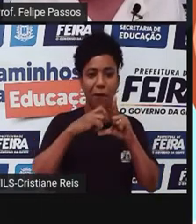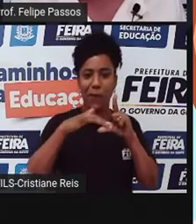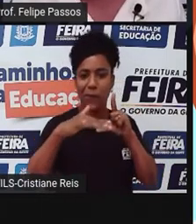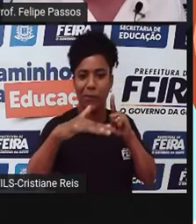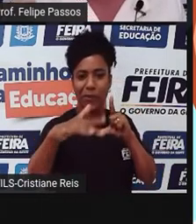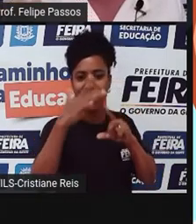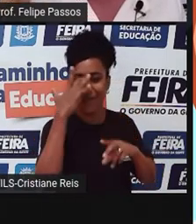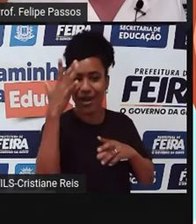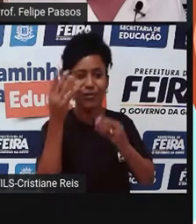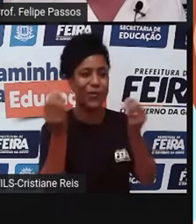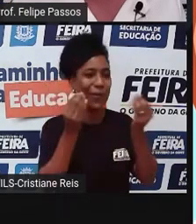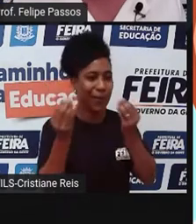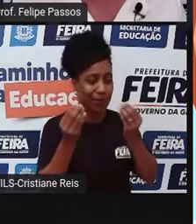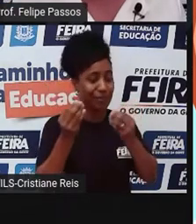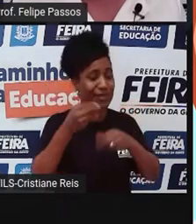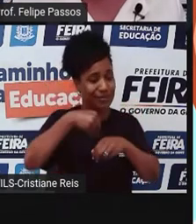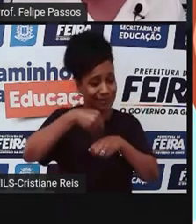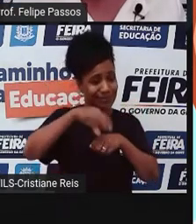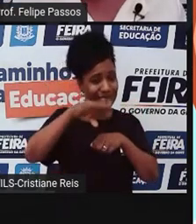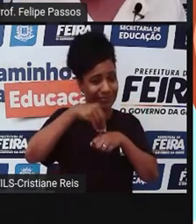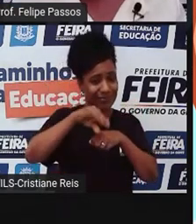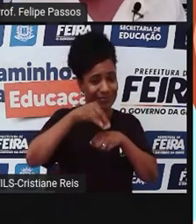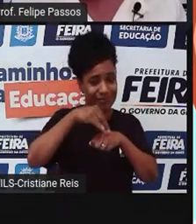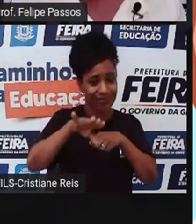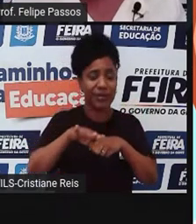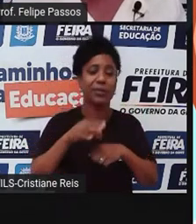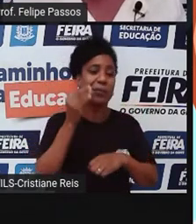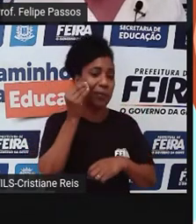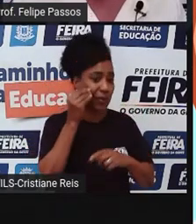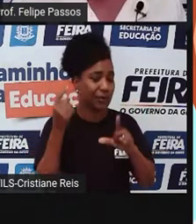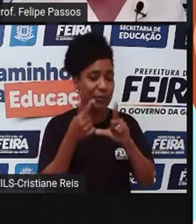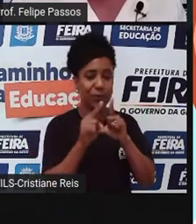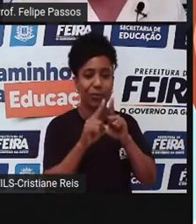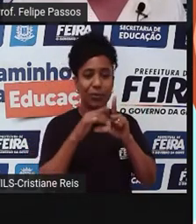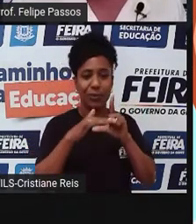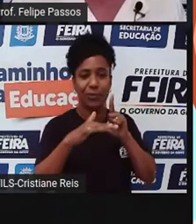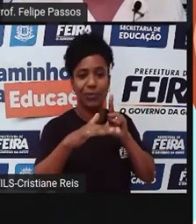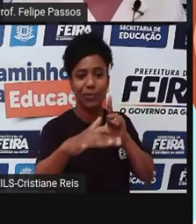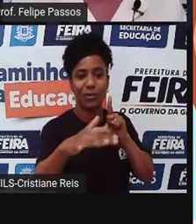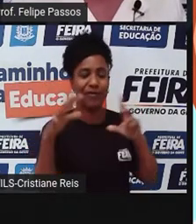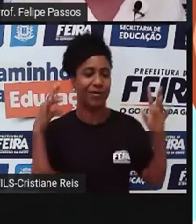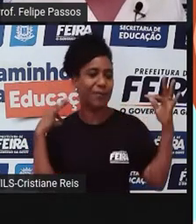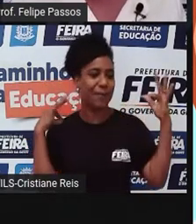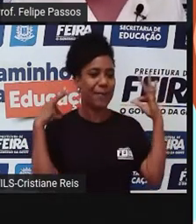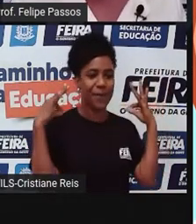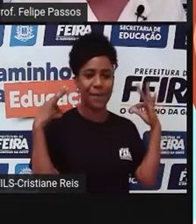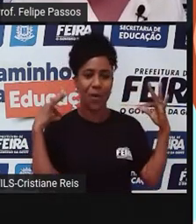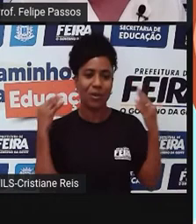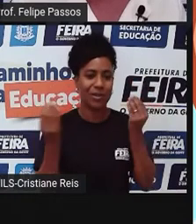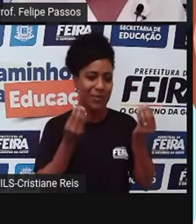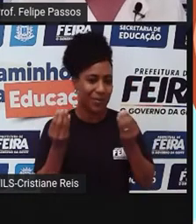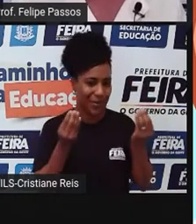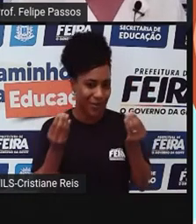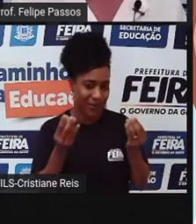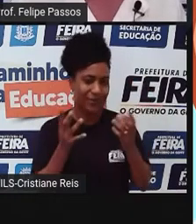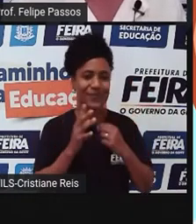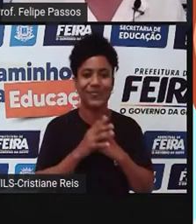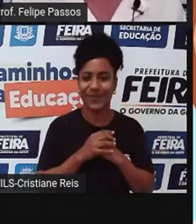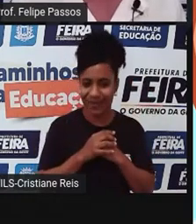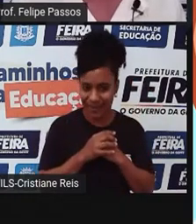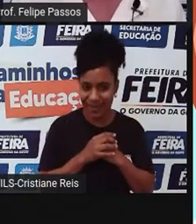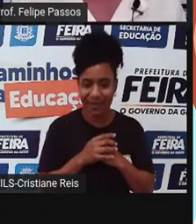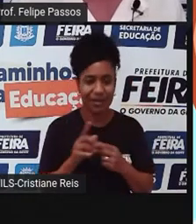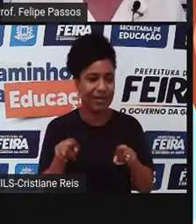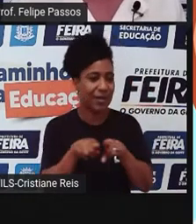sociedade e essa importância só tende a aumentar. Eles ditam modas, eles fazem você comprar um